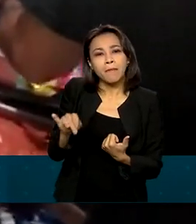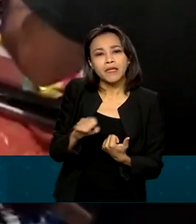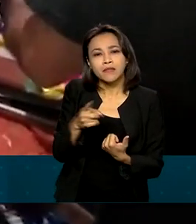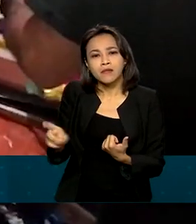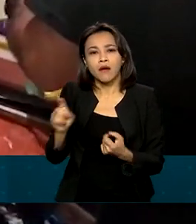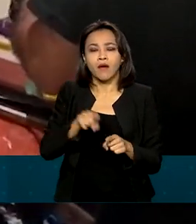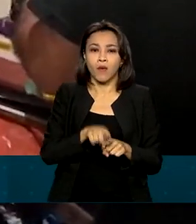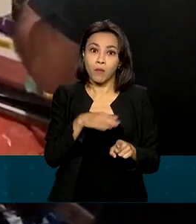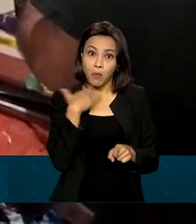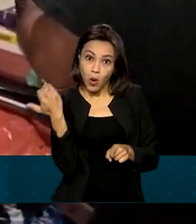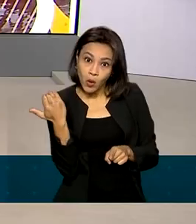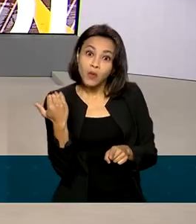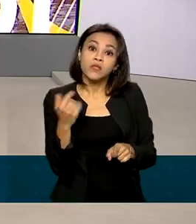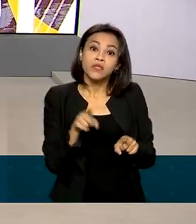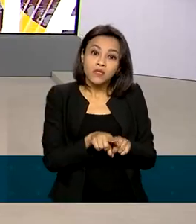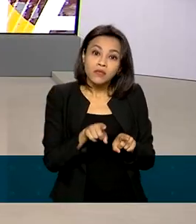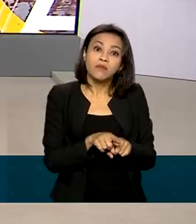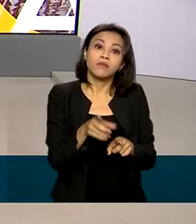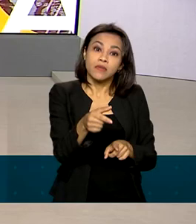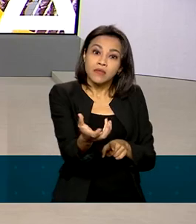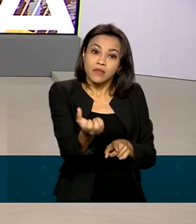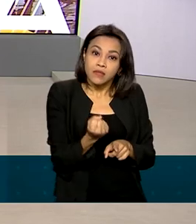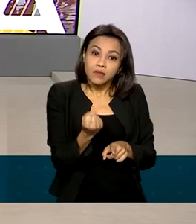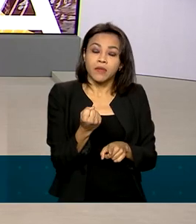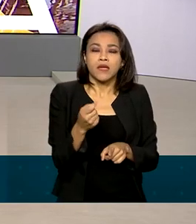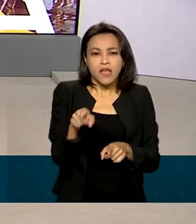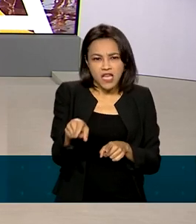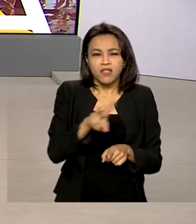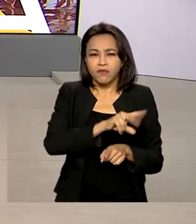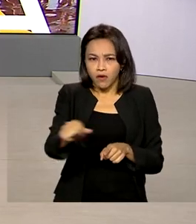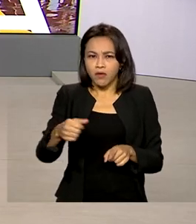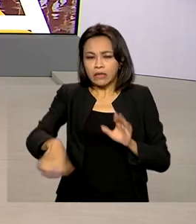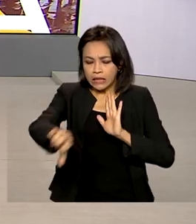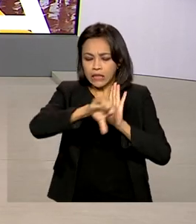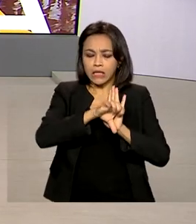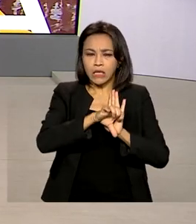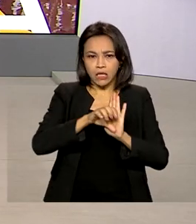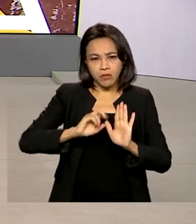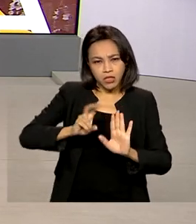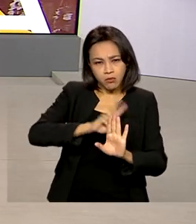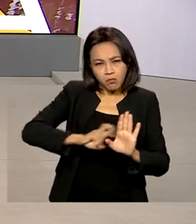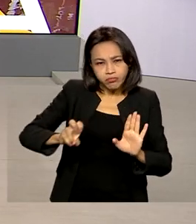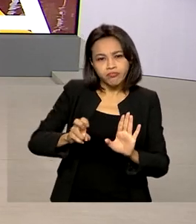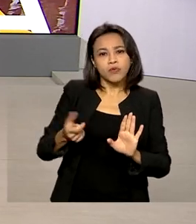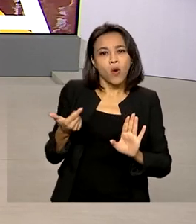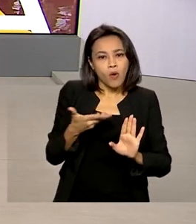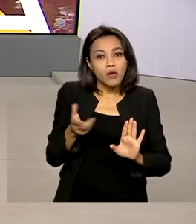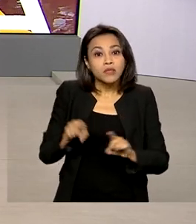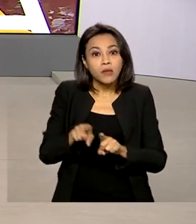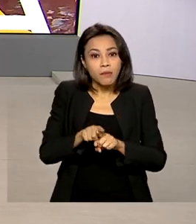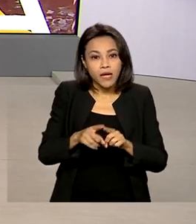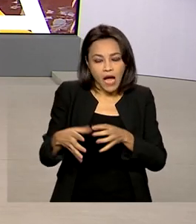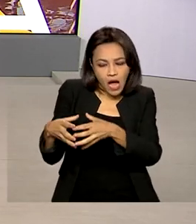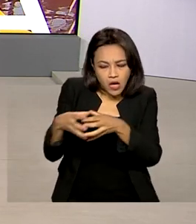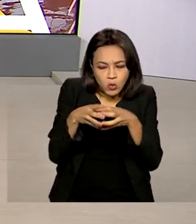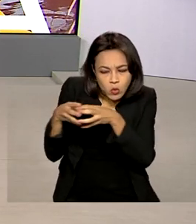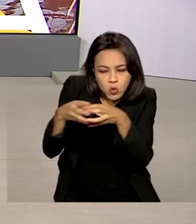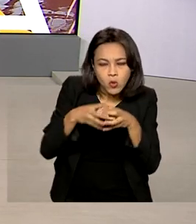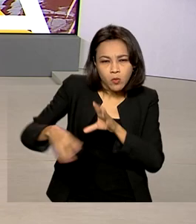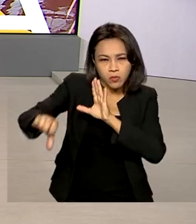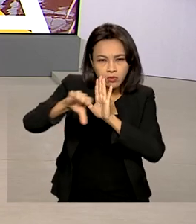por morte. Os investigados devem responder pelos crimes de estelionato previdenciário, associação criminosa,